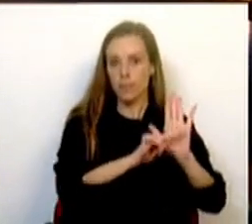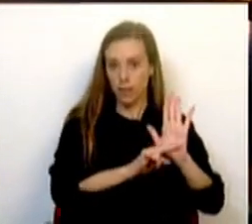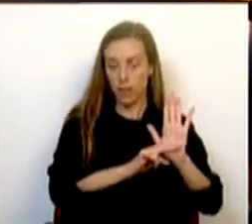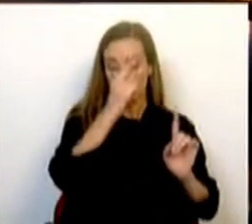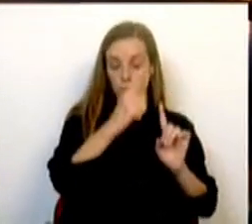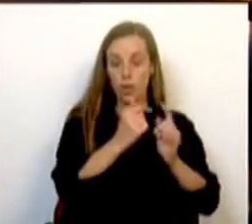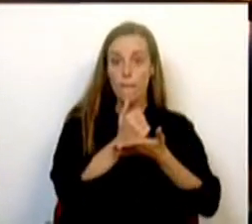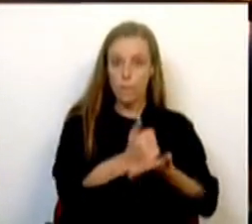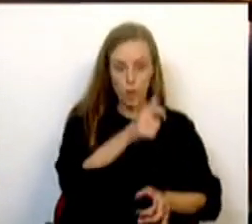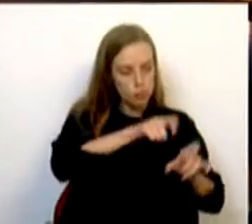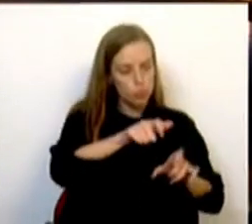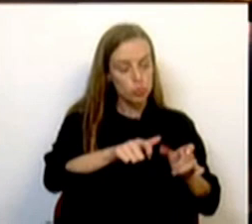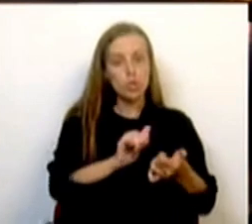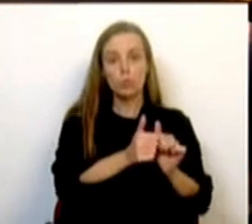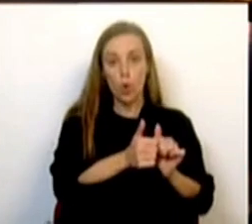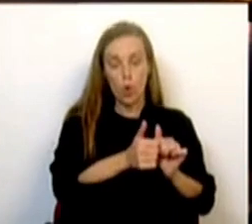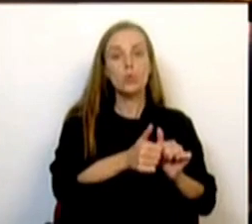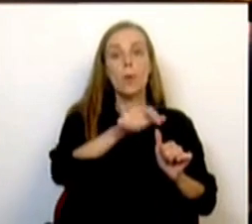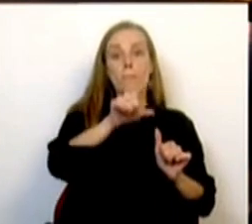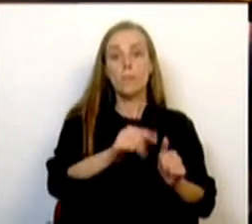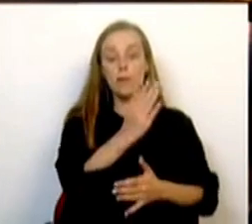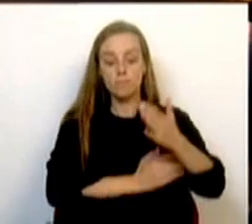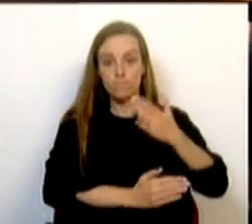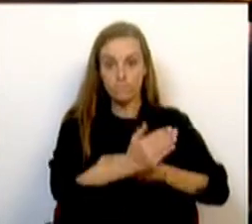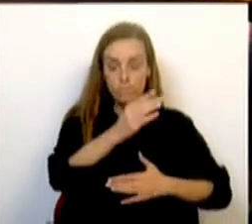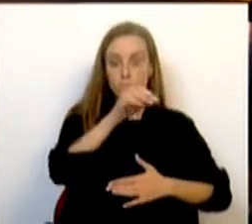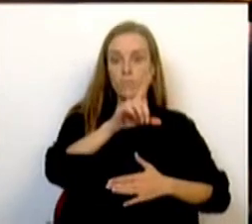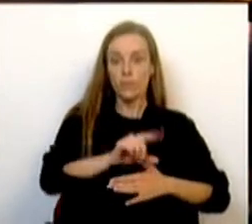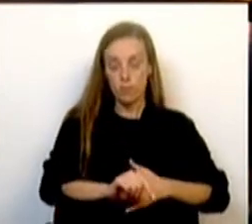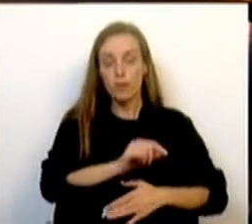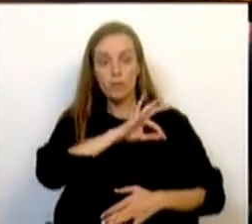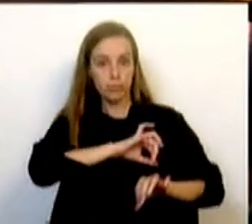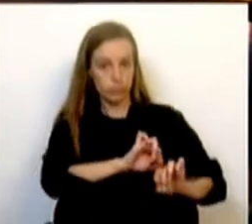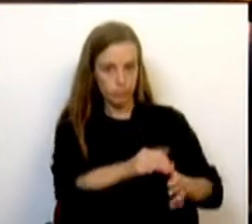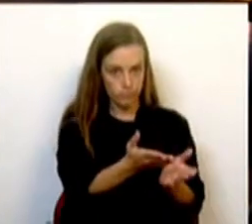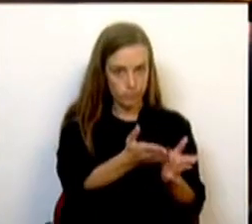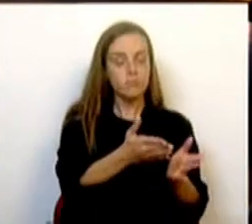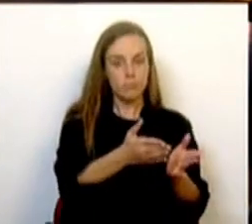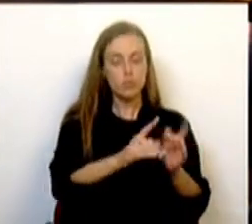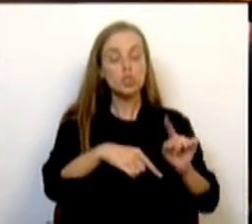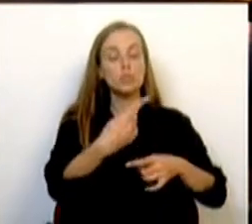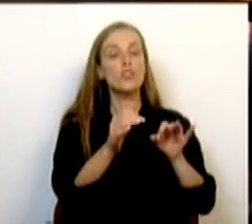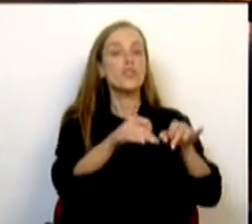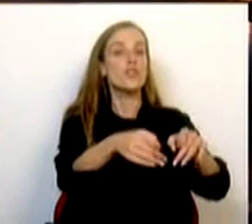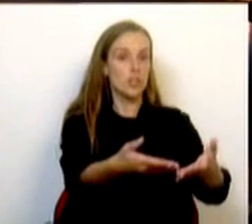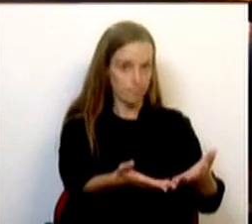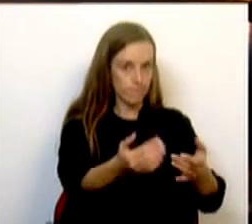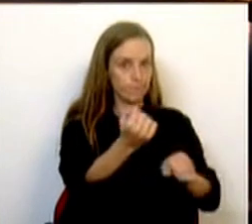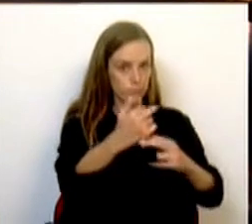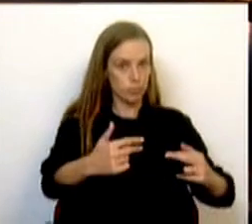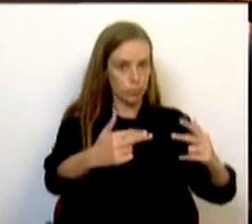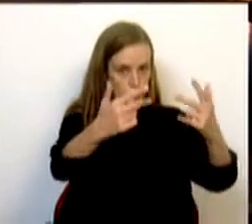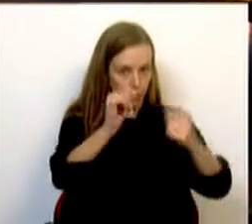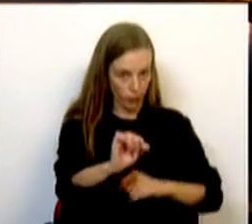praticantes desportivos olímpicos, paralímpicos e de alto rendimento após o termo da sua carreira. Todos, sem exceção, temos grande